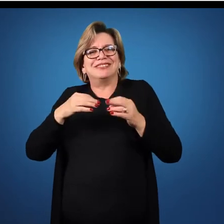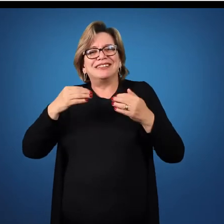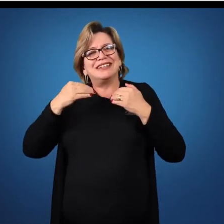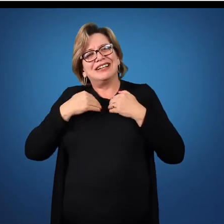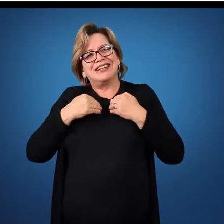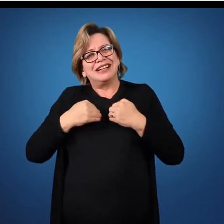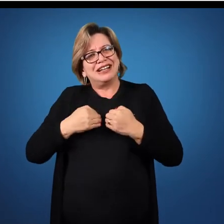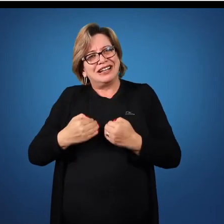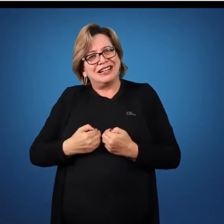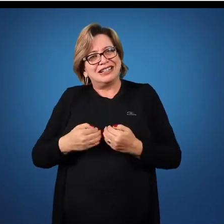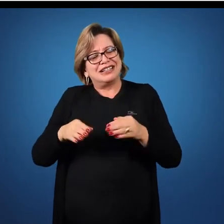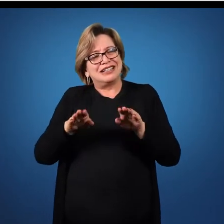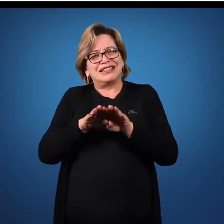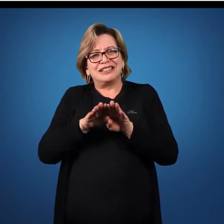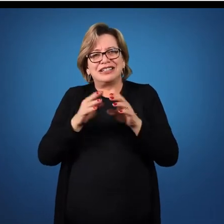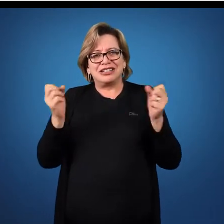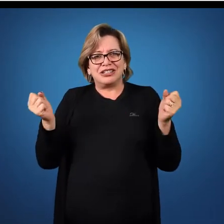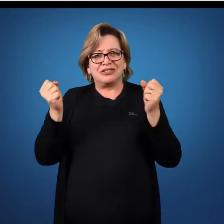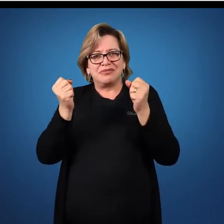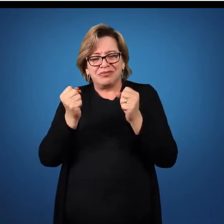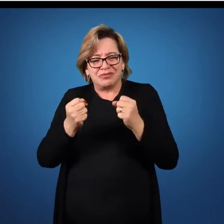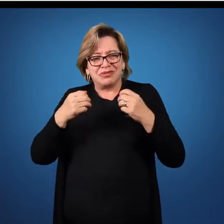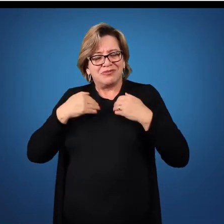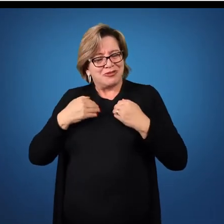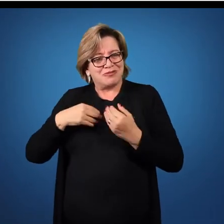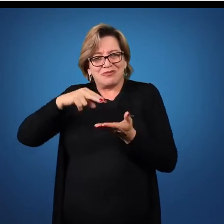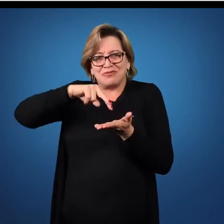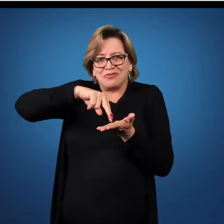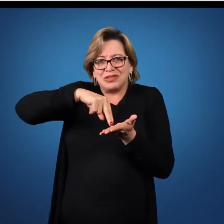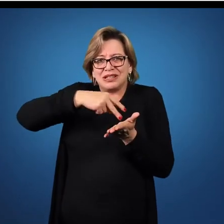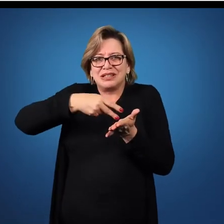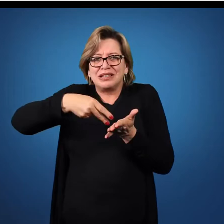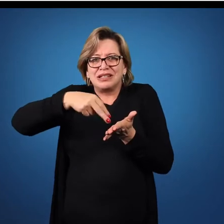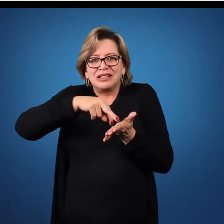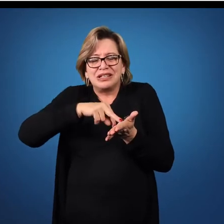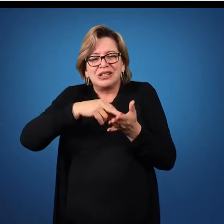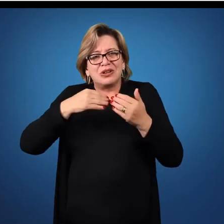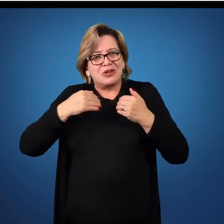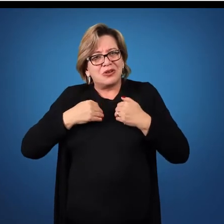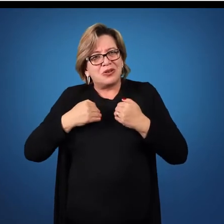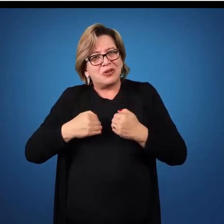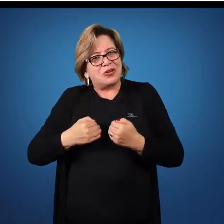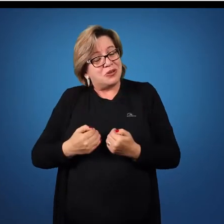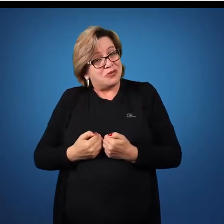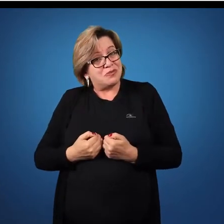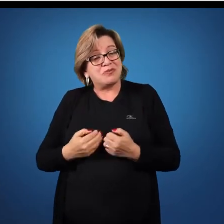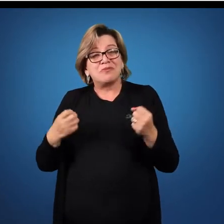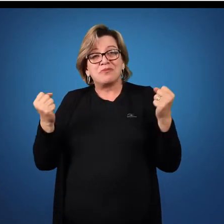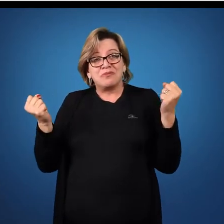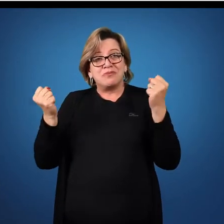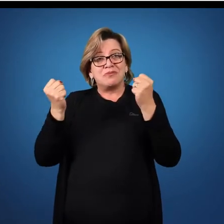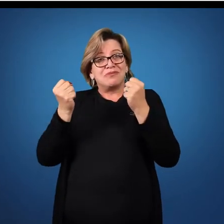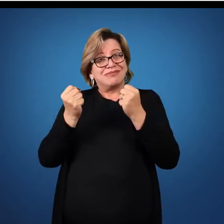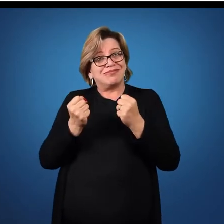o seu corpo pode ser um corpo que dança. Que o seu corpo pode ser um corpo